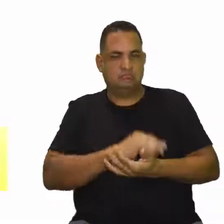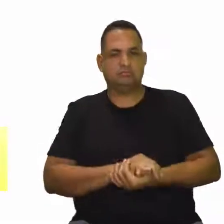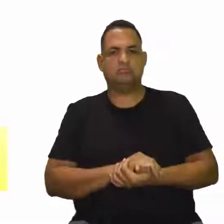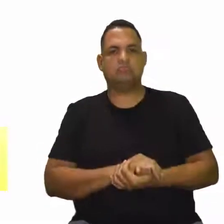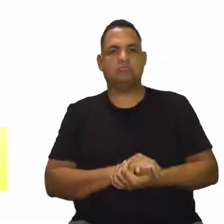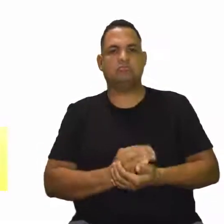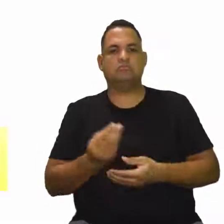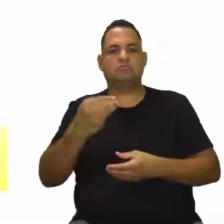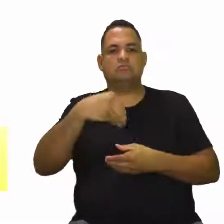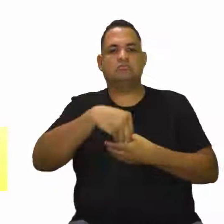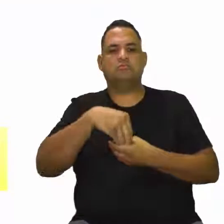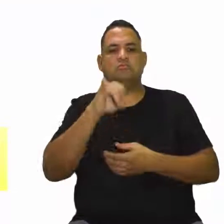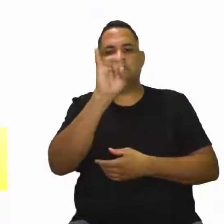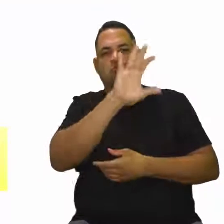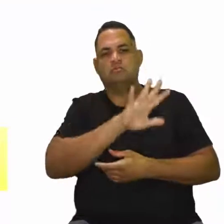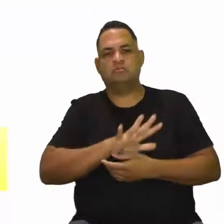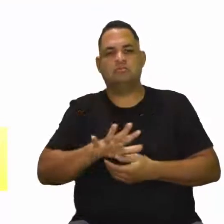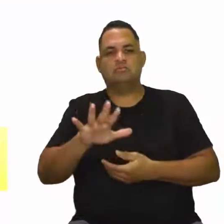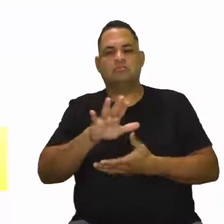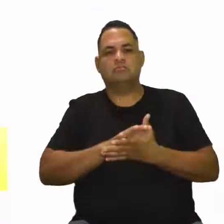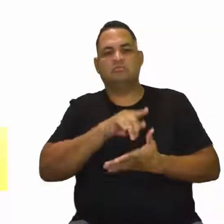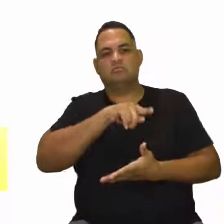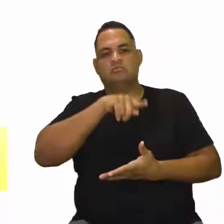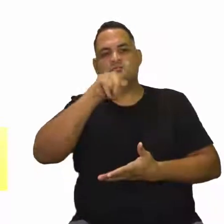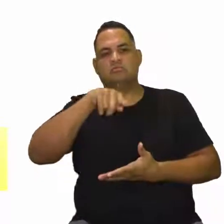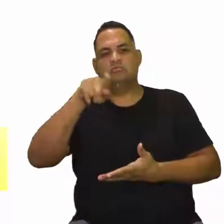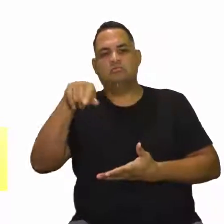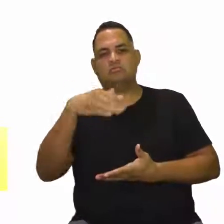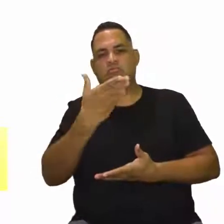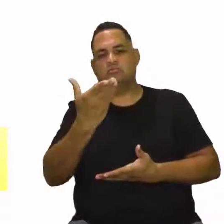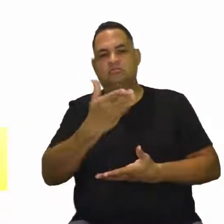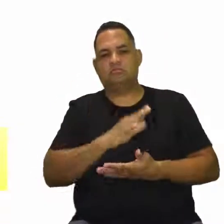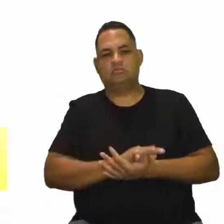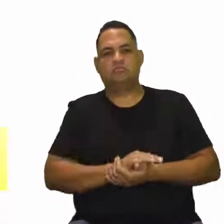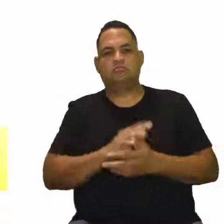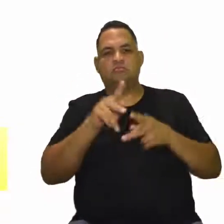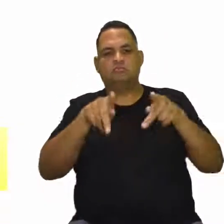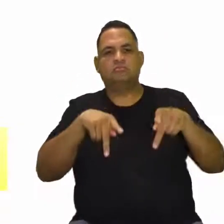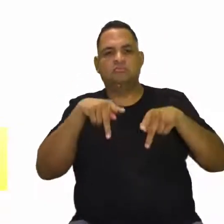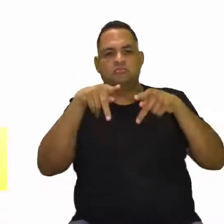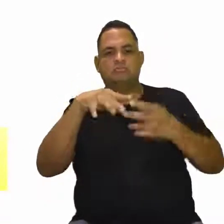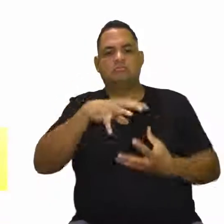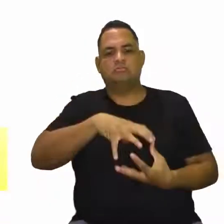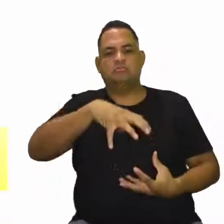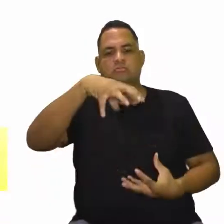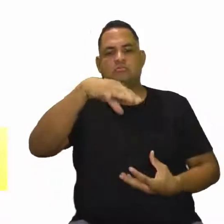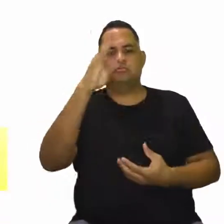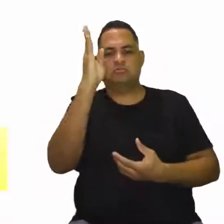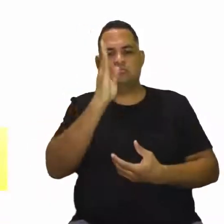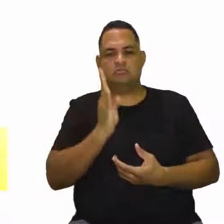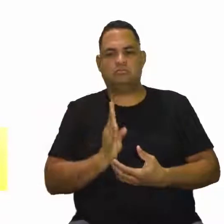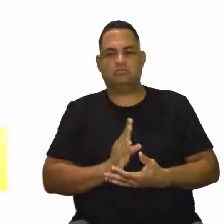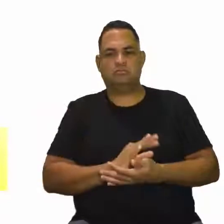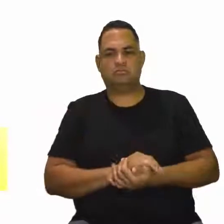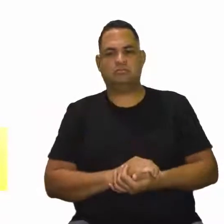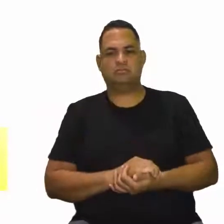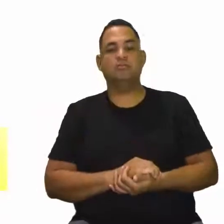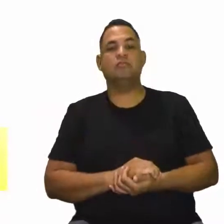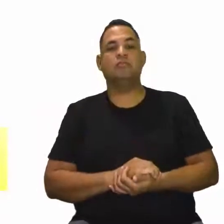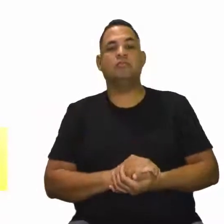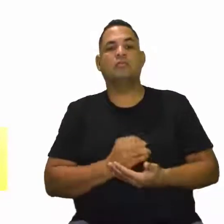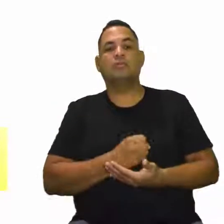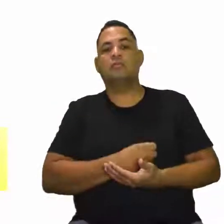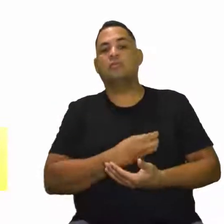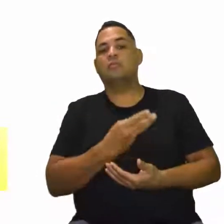E aí, dentro dessa imagem, a gente tem um gráfico. Um gráfico da população idosa no Brasil. O